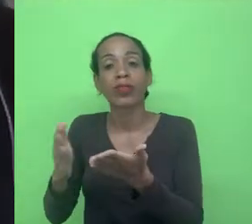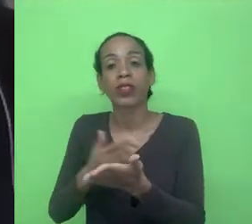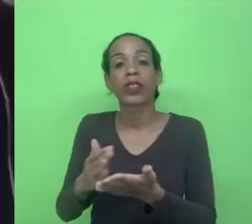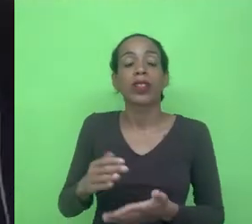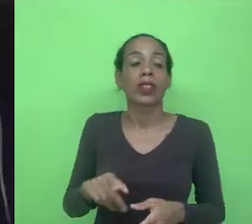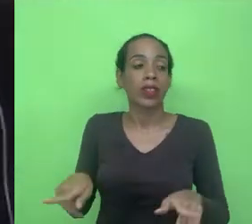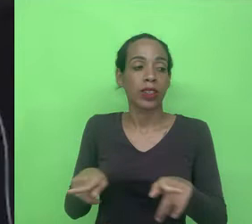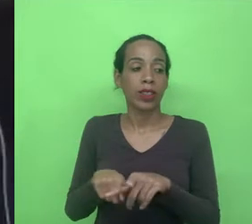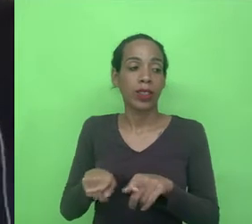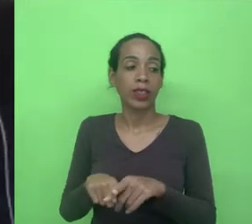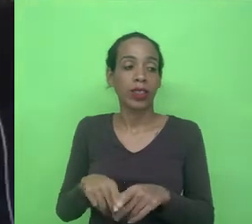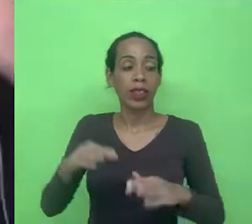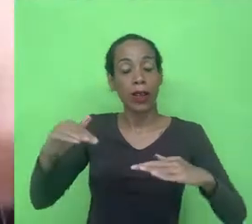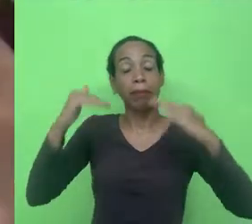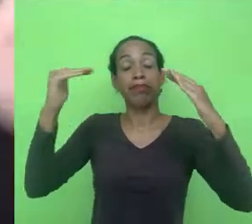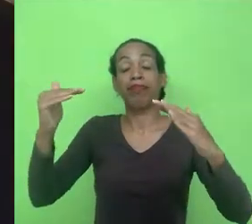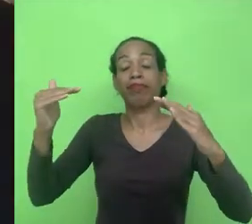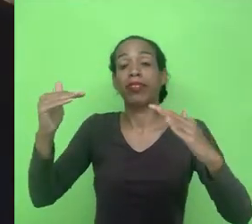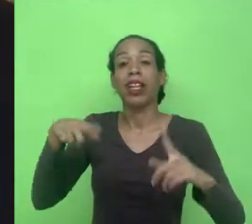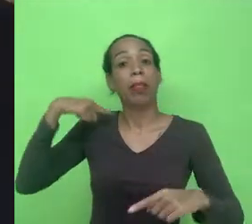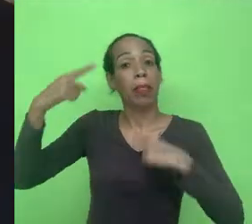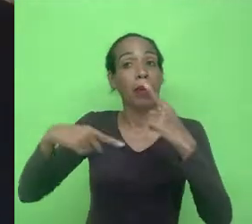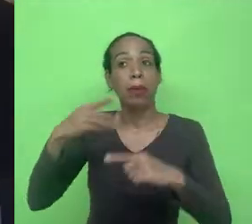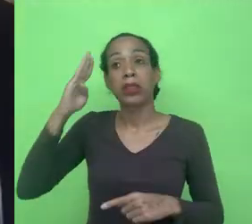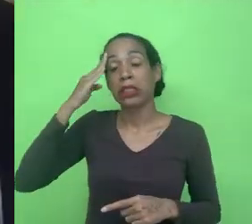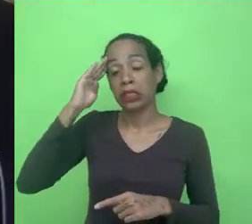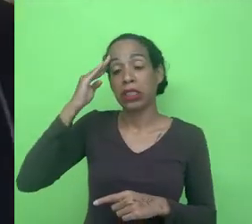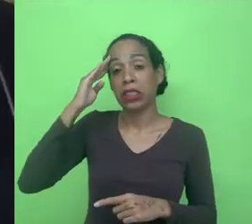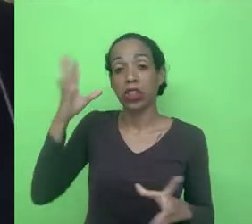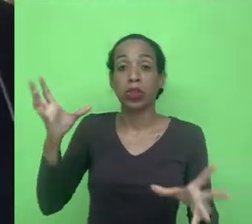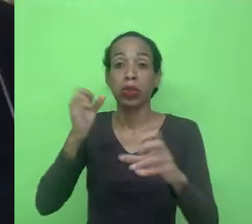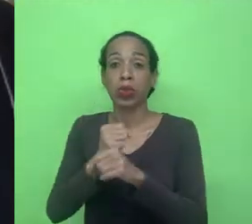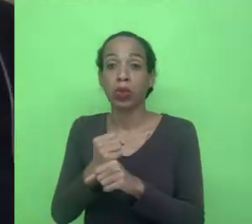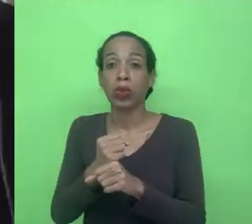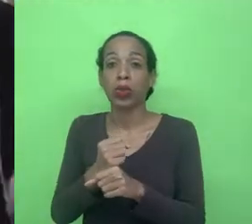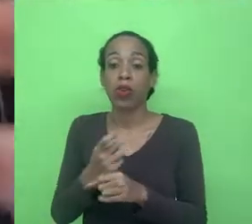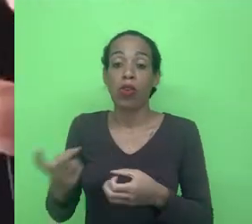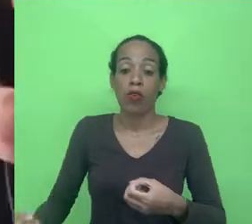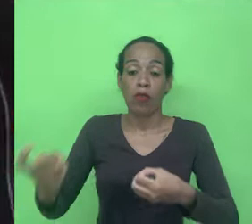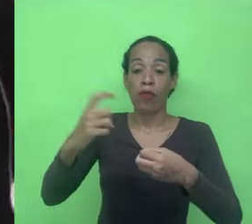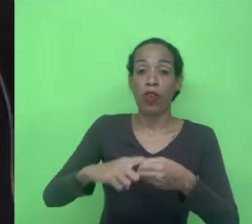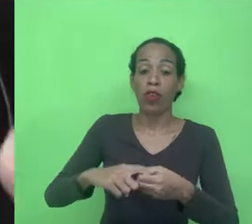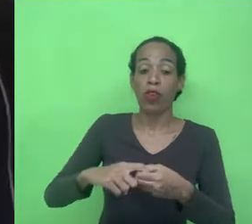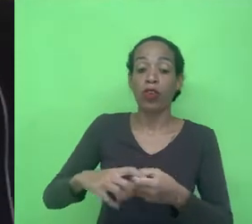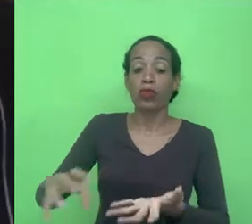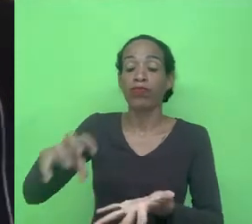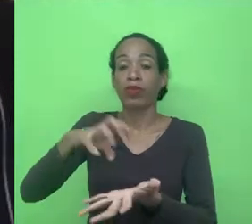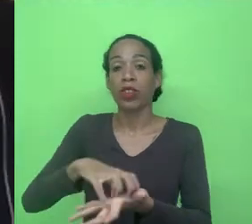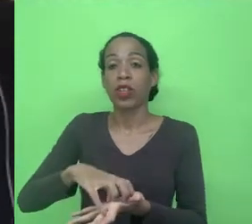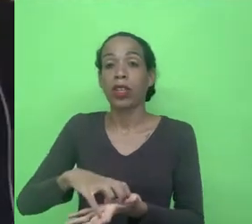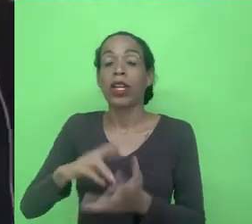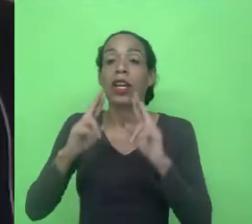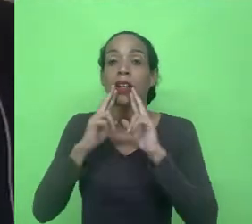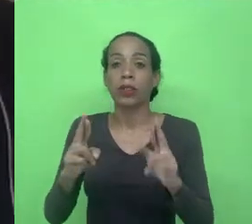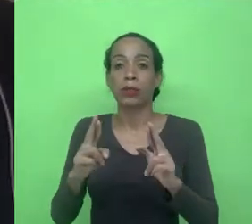e a partir daí depois que entender tudo isso eu vou voltar para reagregar isso em algum resultado em